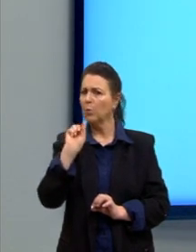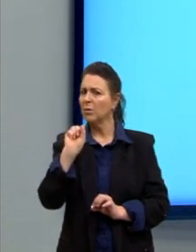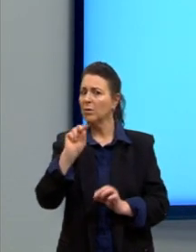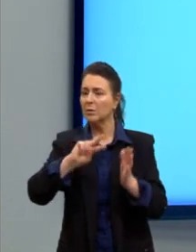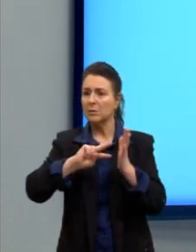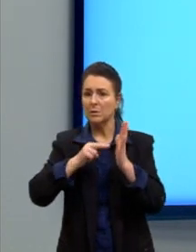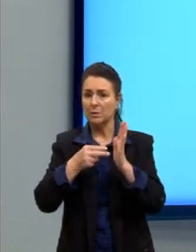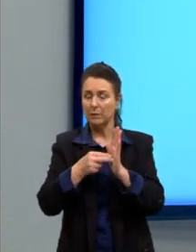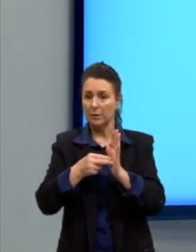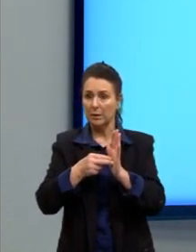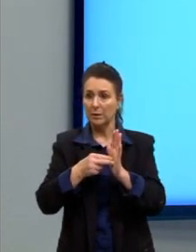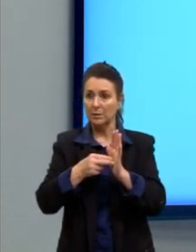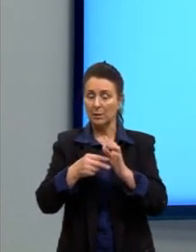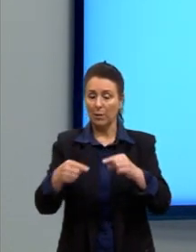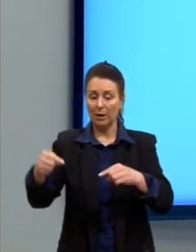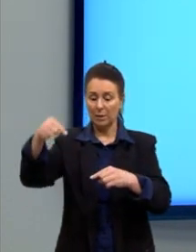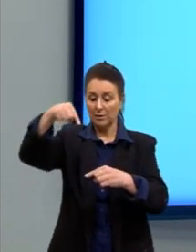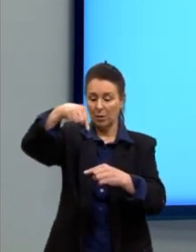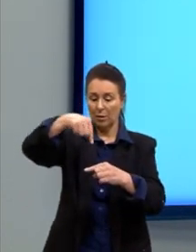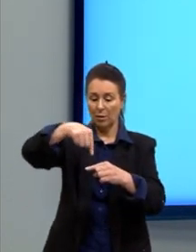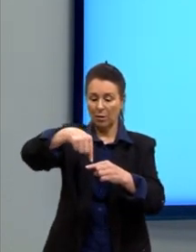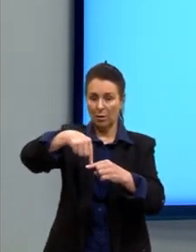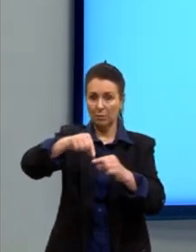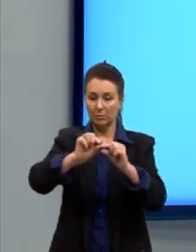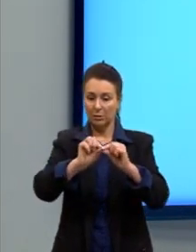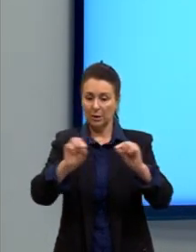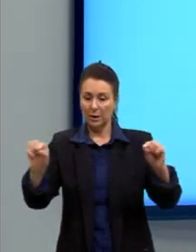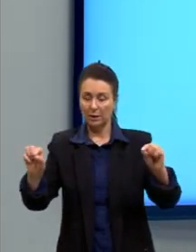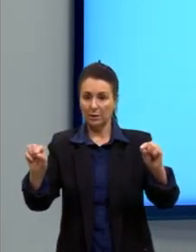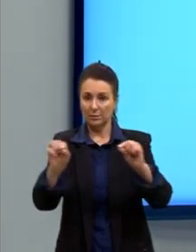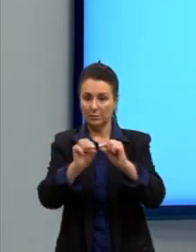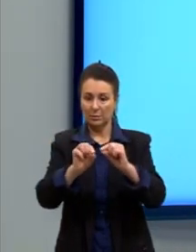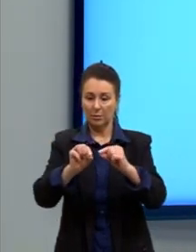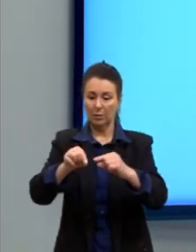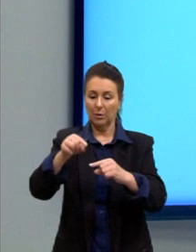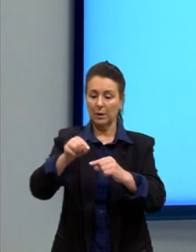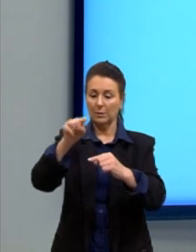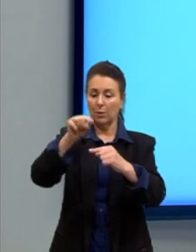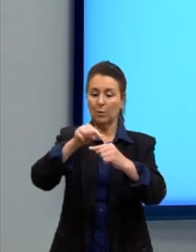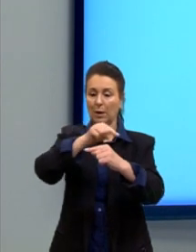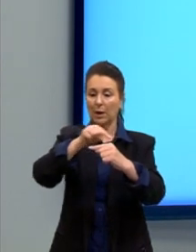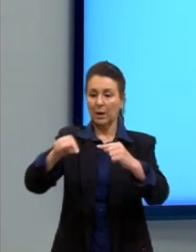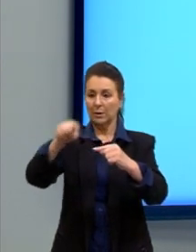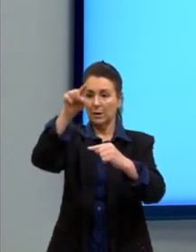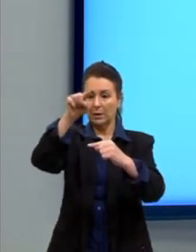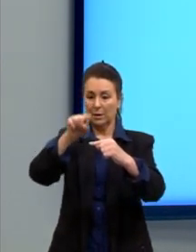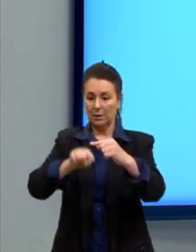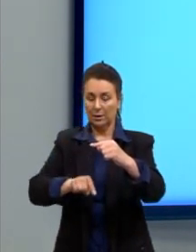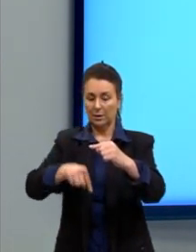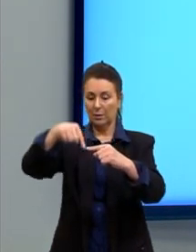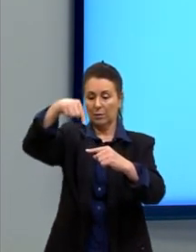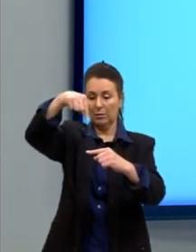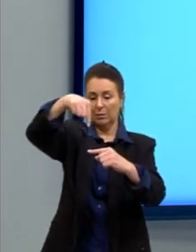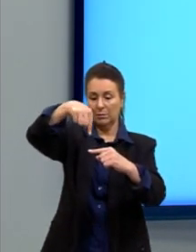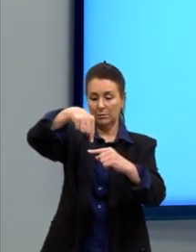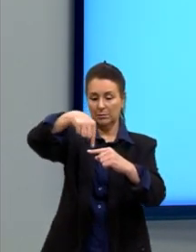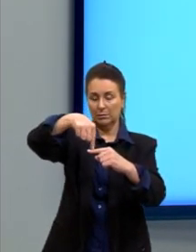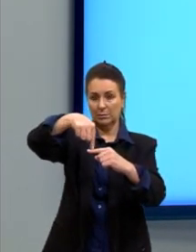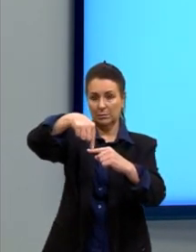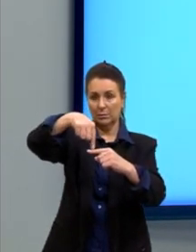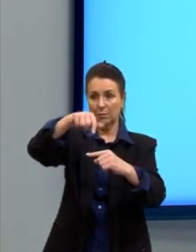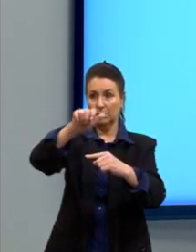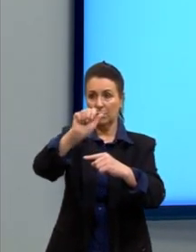São retas que se encontram em um único ponto. Então, aqui no exemplo, a reta A e B